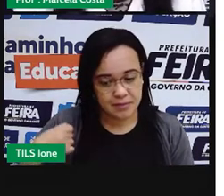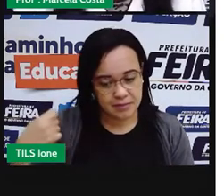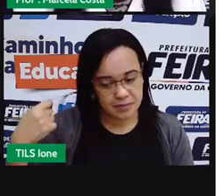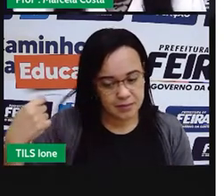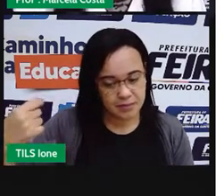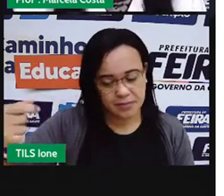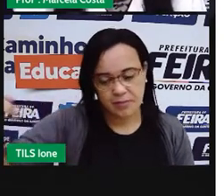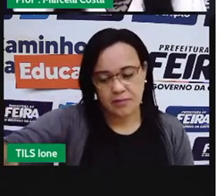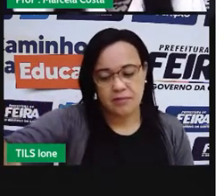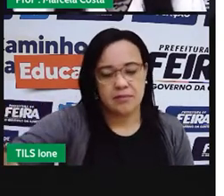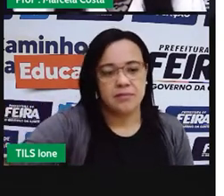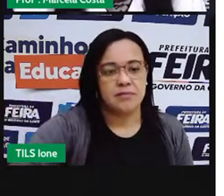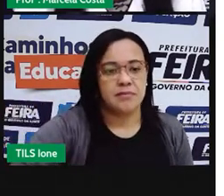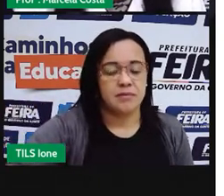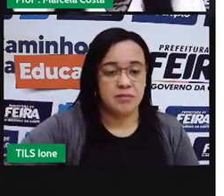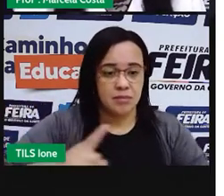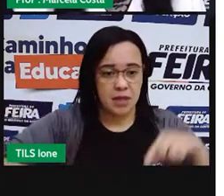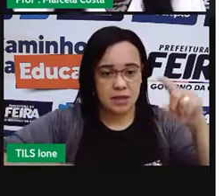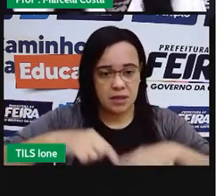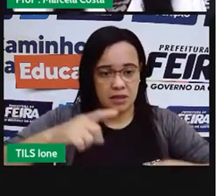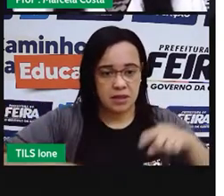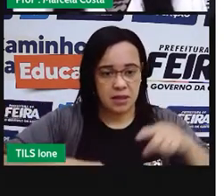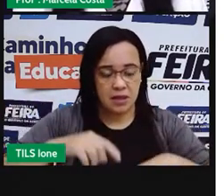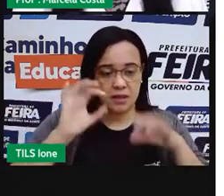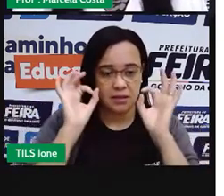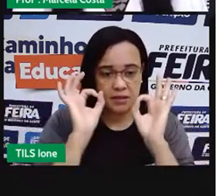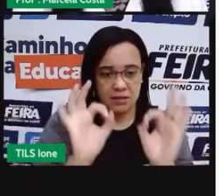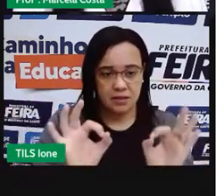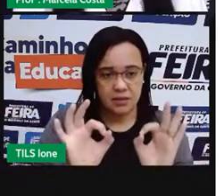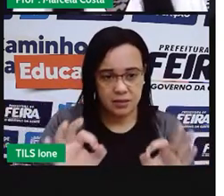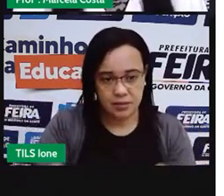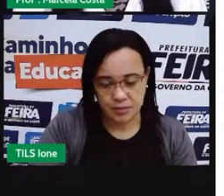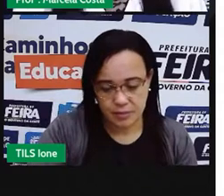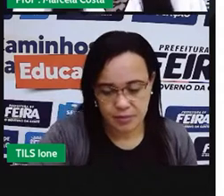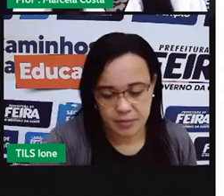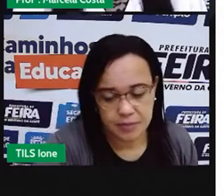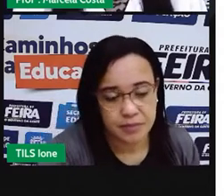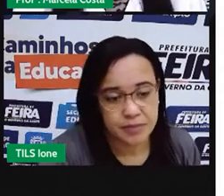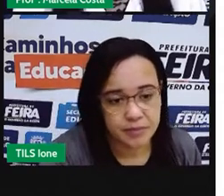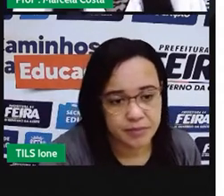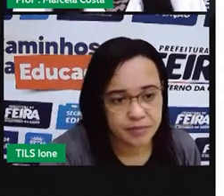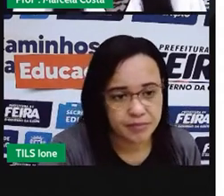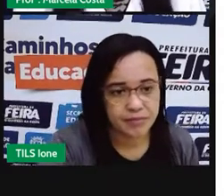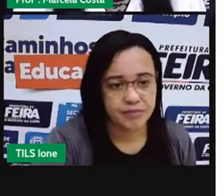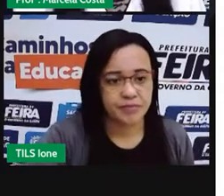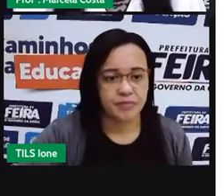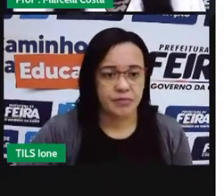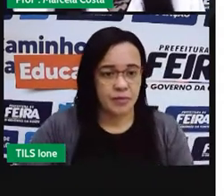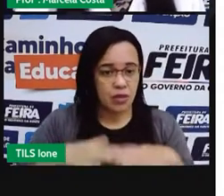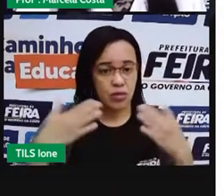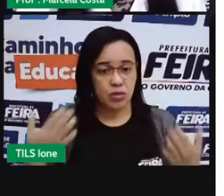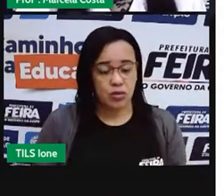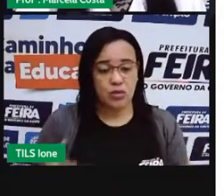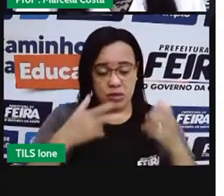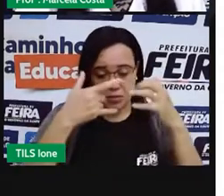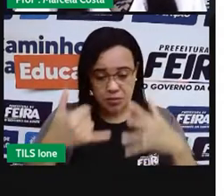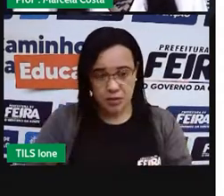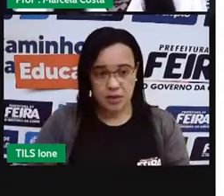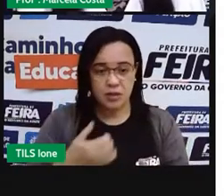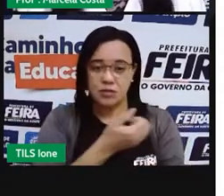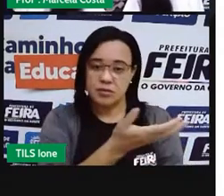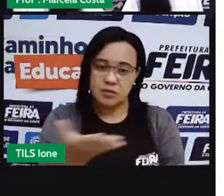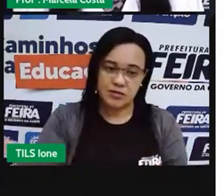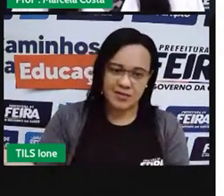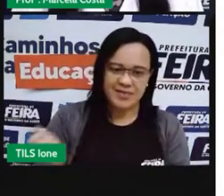materiais. É certo? Como eu falo para você, cliente, com o consumo consciente?